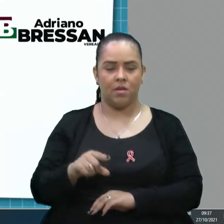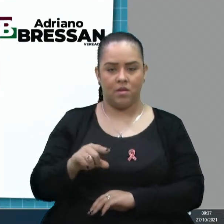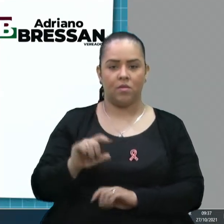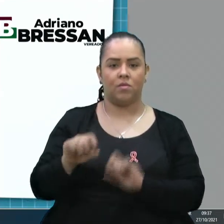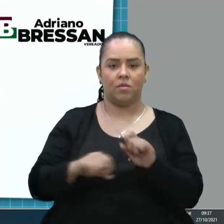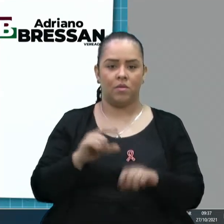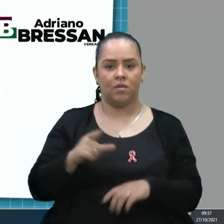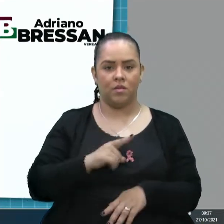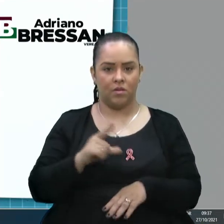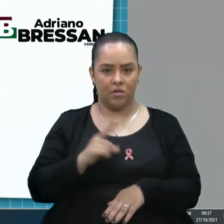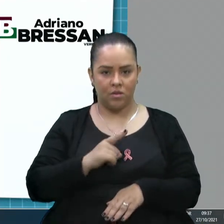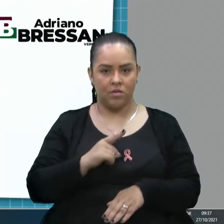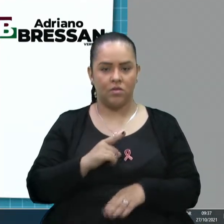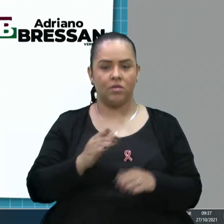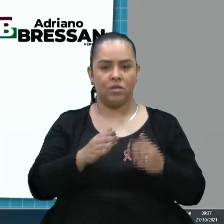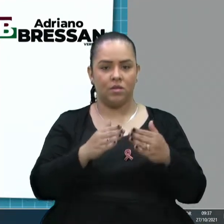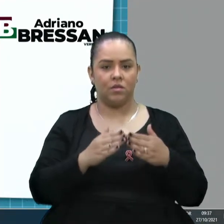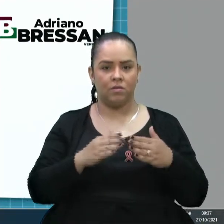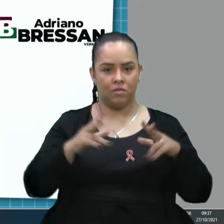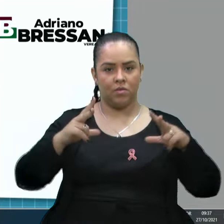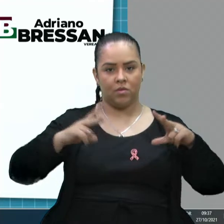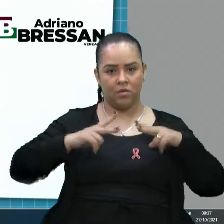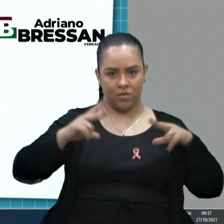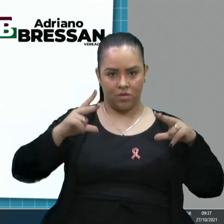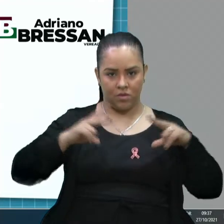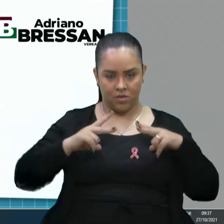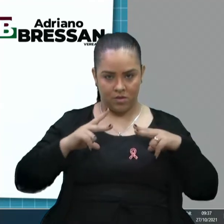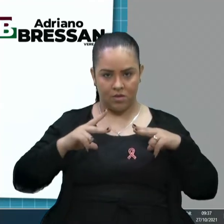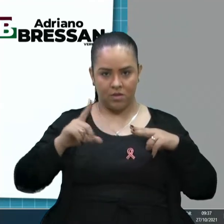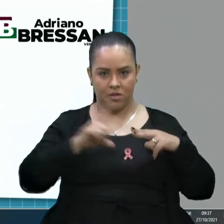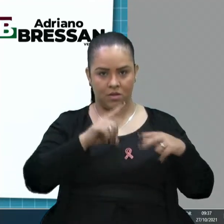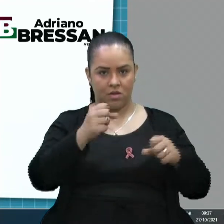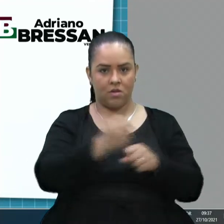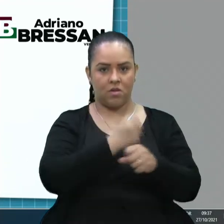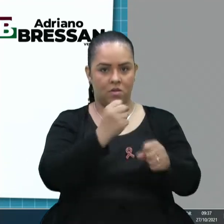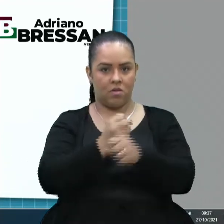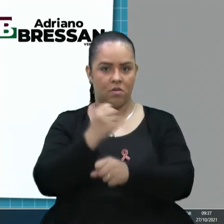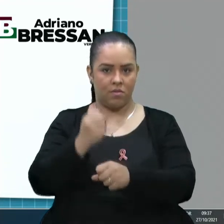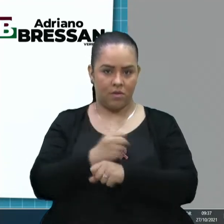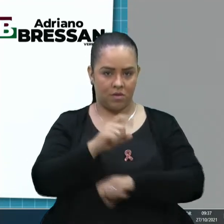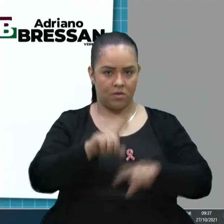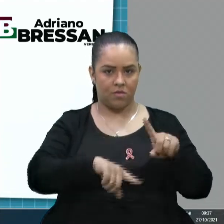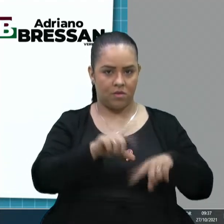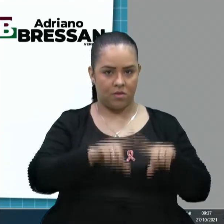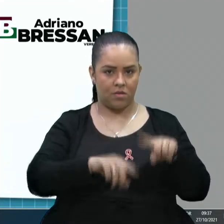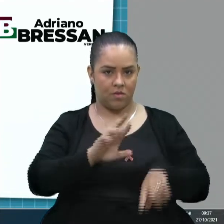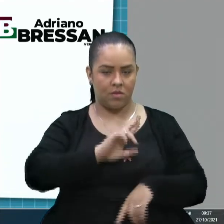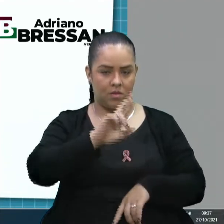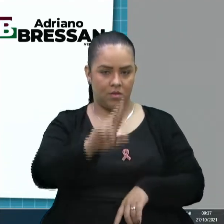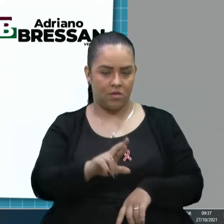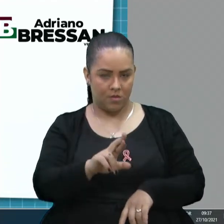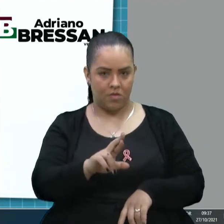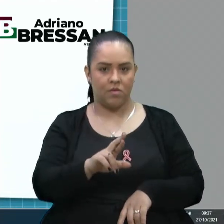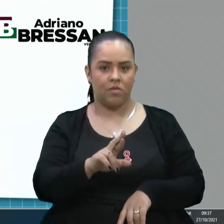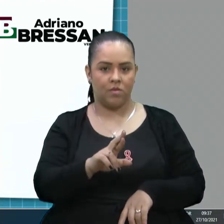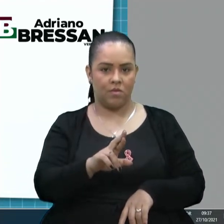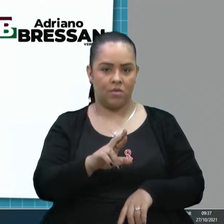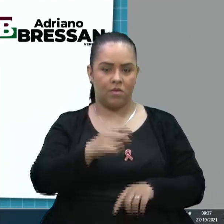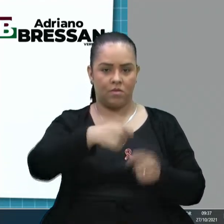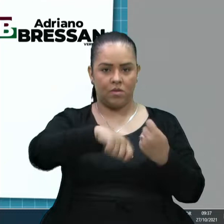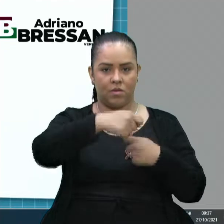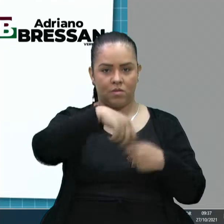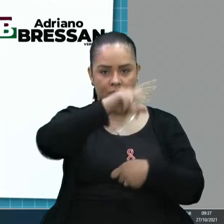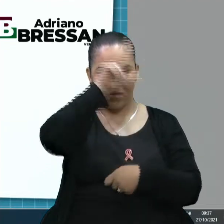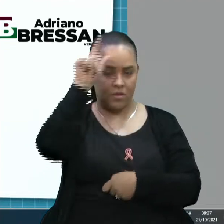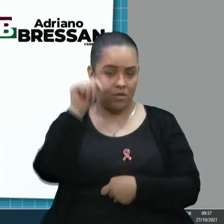concessão para o setor privado executar obras e serviços em nome da administração pública. A PPP exige um investimento